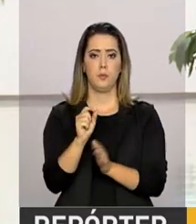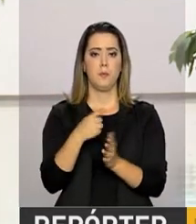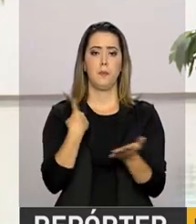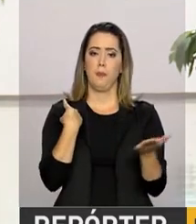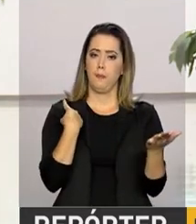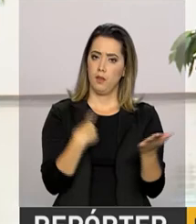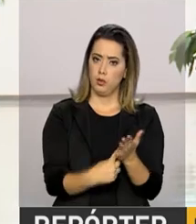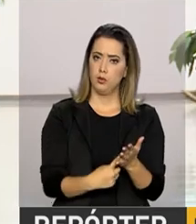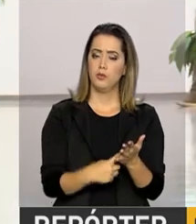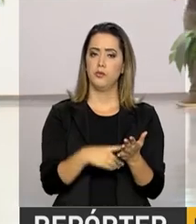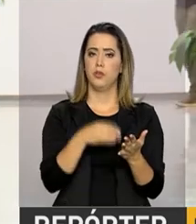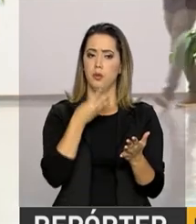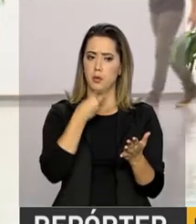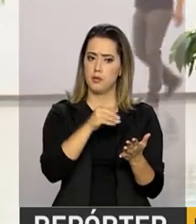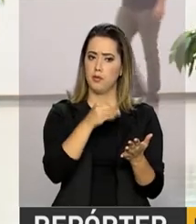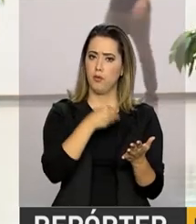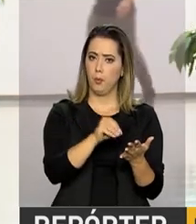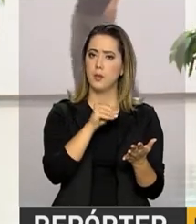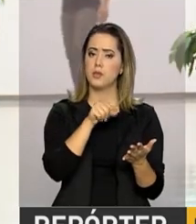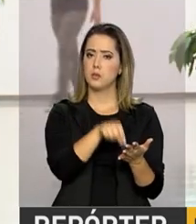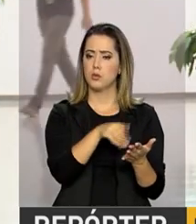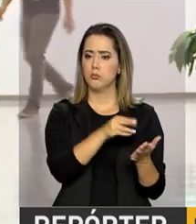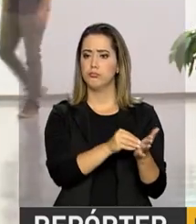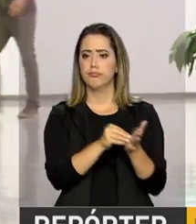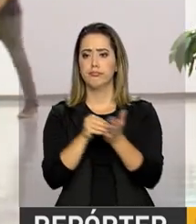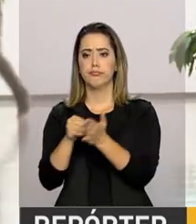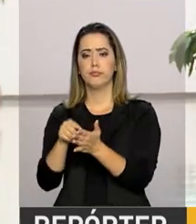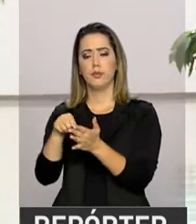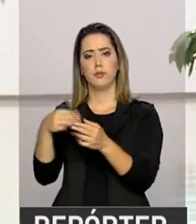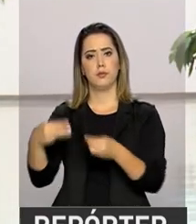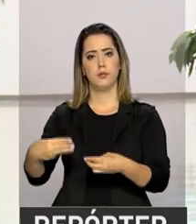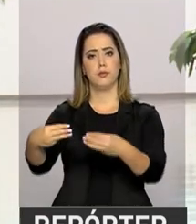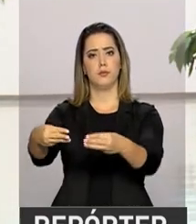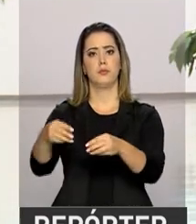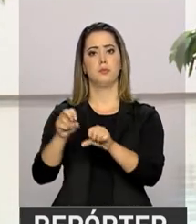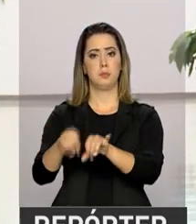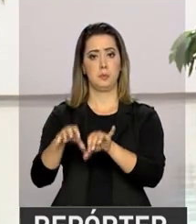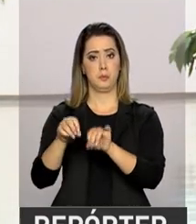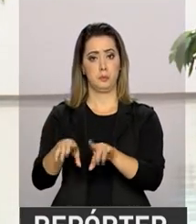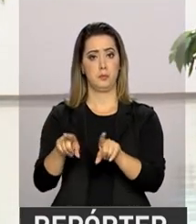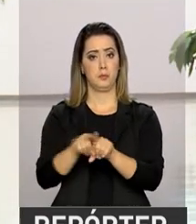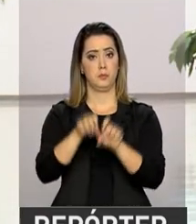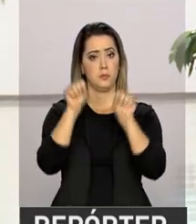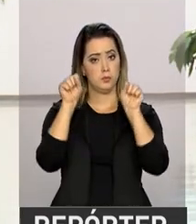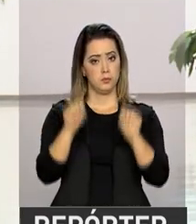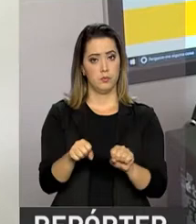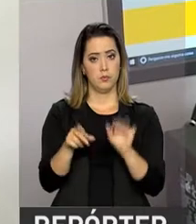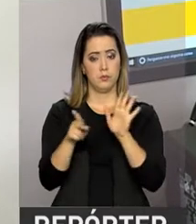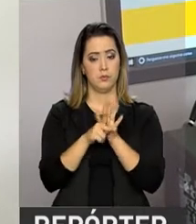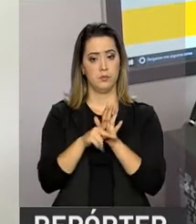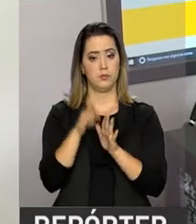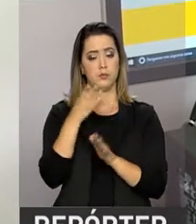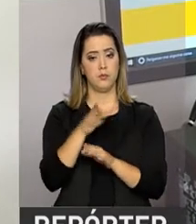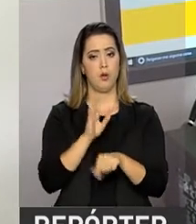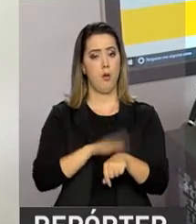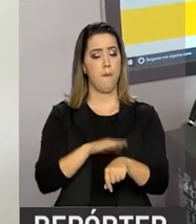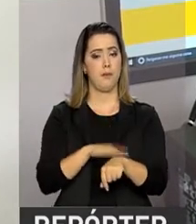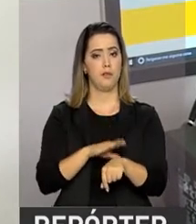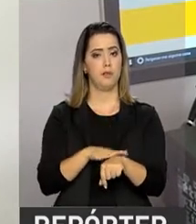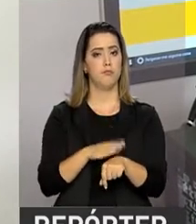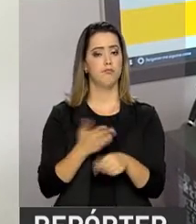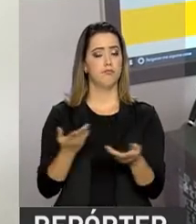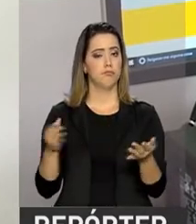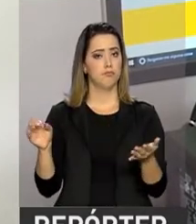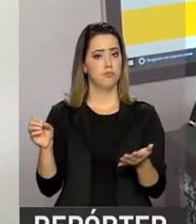confirmam as informações que foram repassadas pelas faculdades num sistema informatizado. O prazo para a